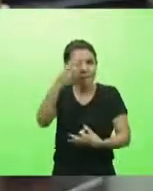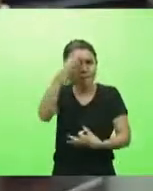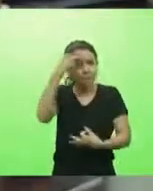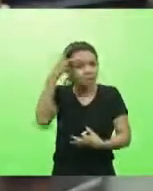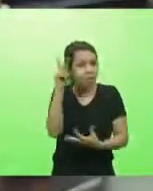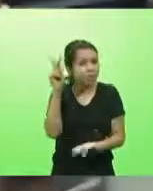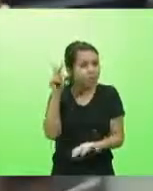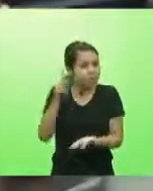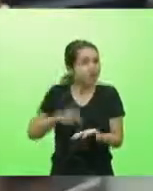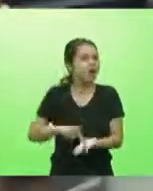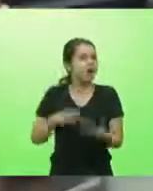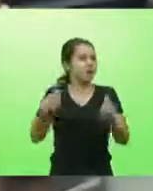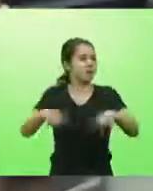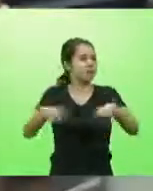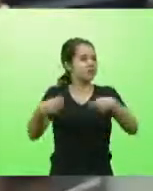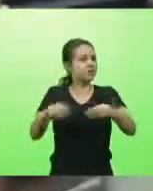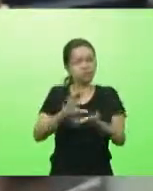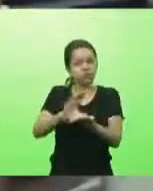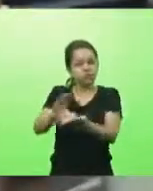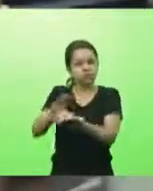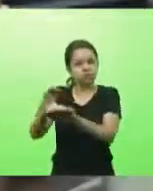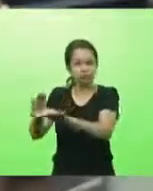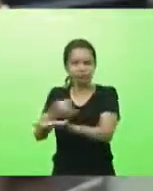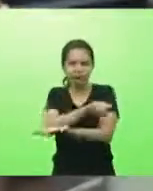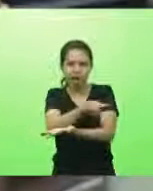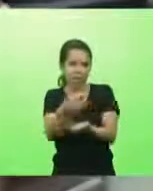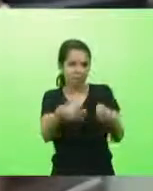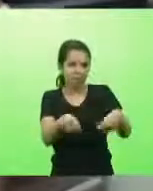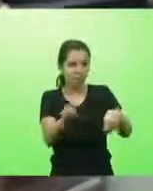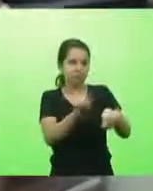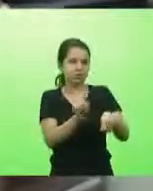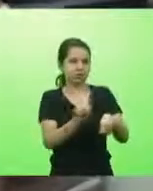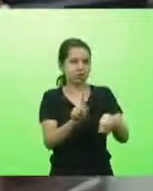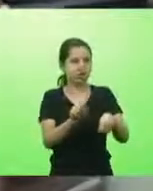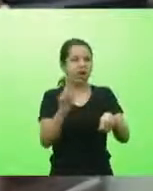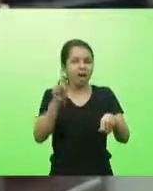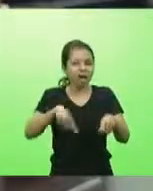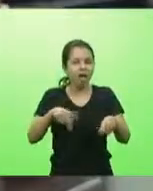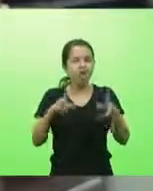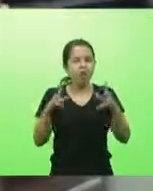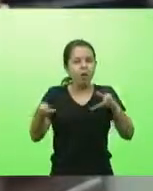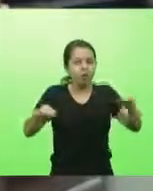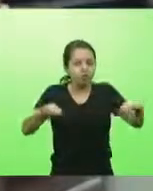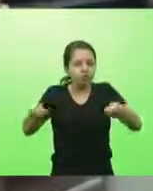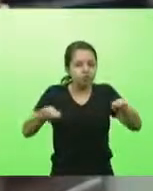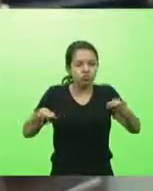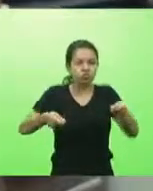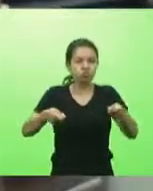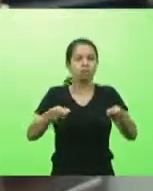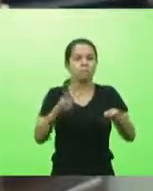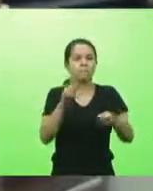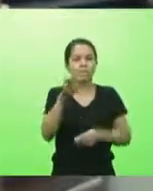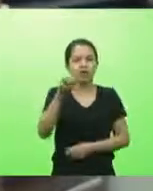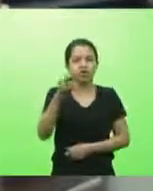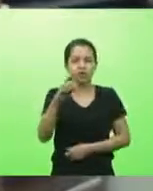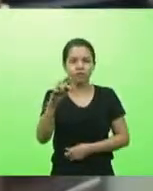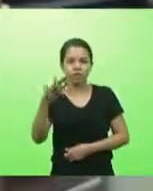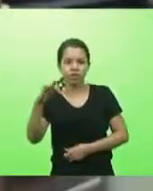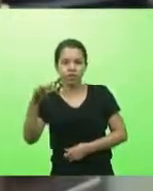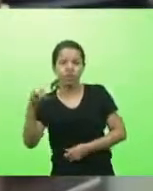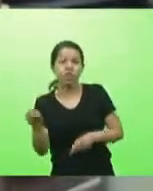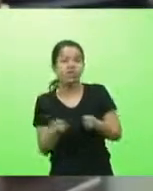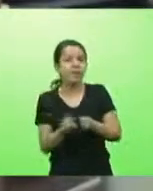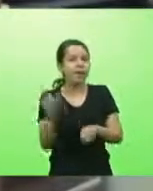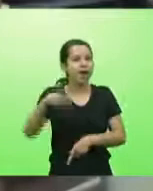precisa e não a quem não precisa. Chama-se pente fino. Abertura de linhas de crédito a empreendedores,